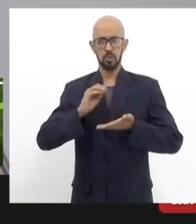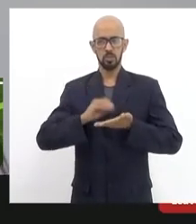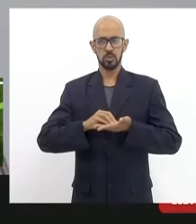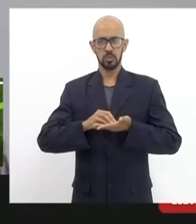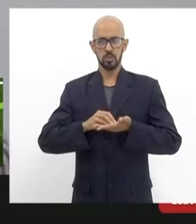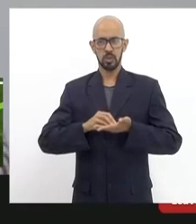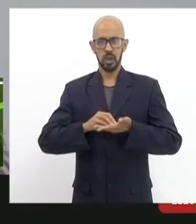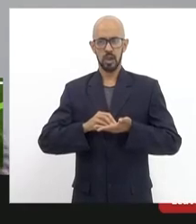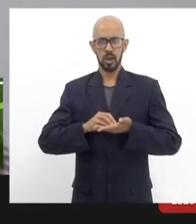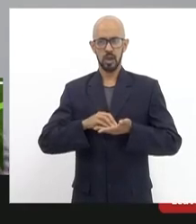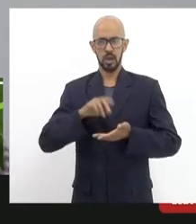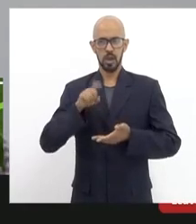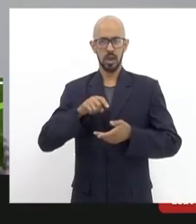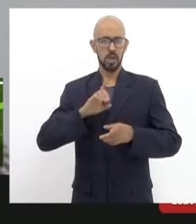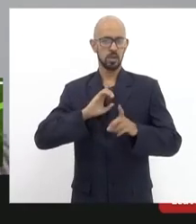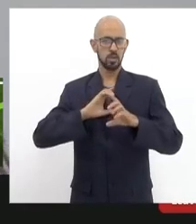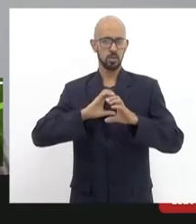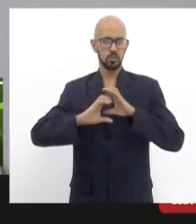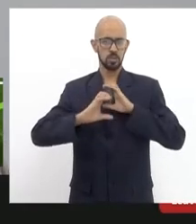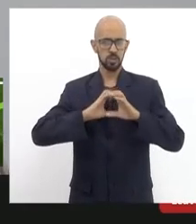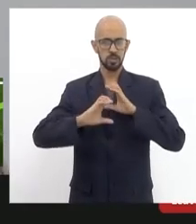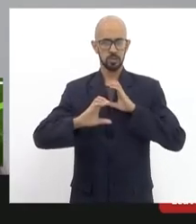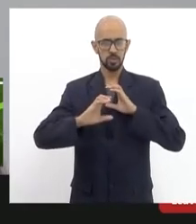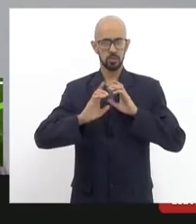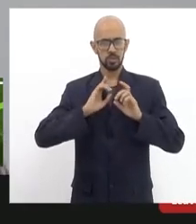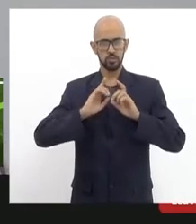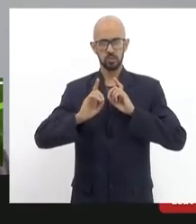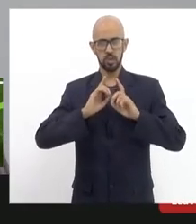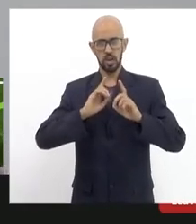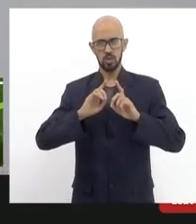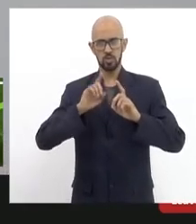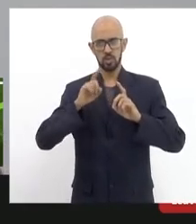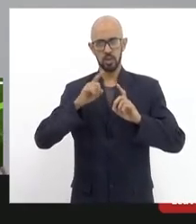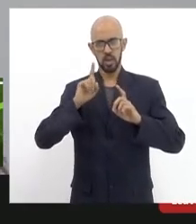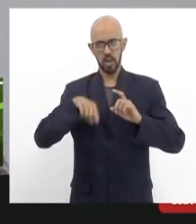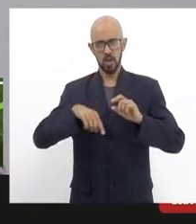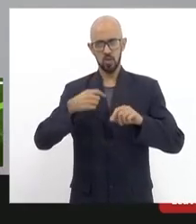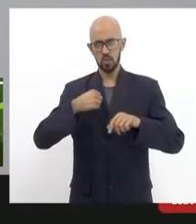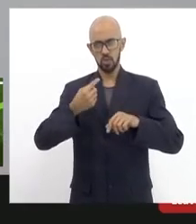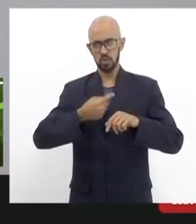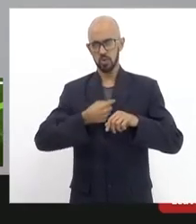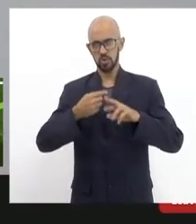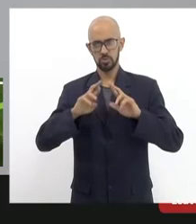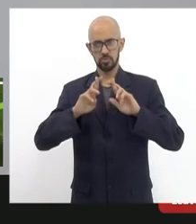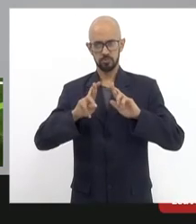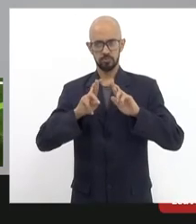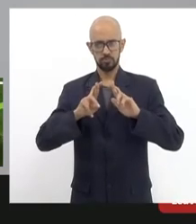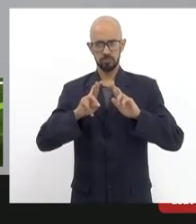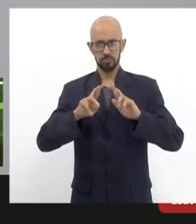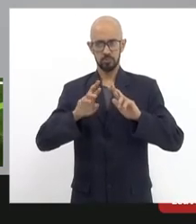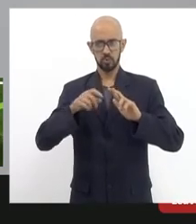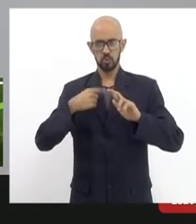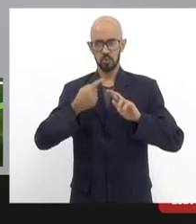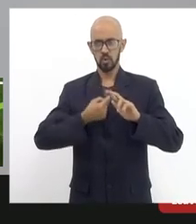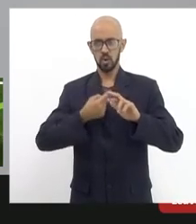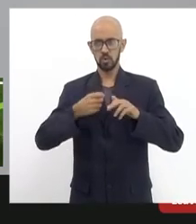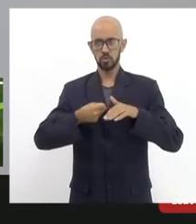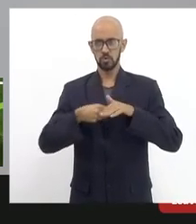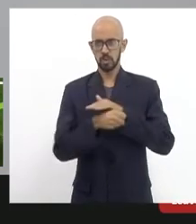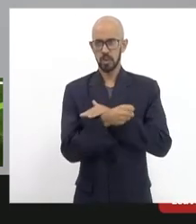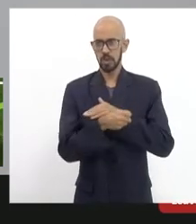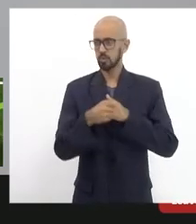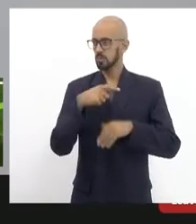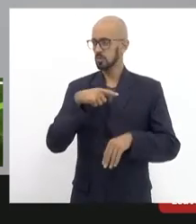presença do Castilho interlocução e diálogo e é nisso que eu estou apostando quero que já deixar claro quero dizer que o nosso mandato o nosso mandato tem